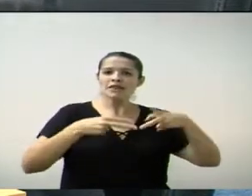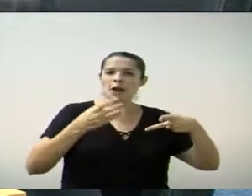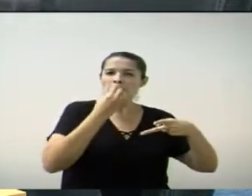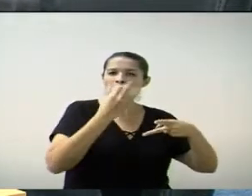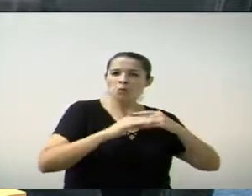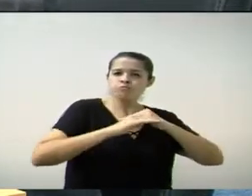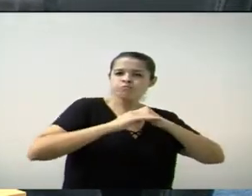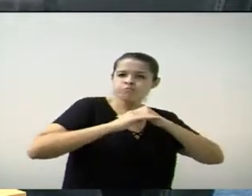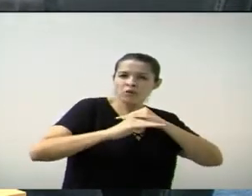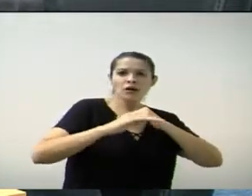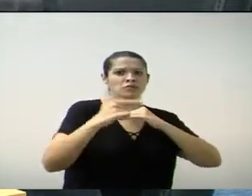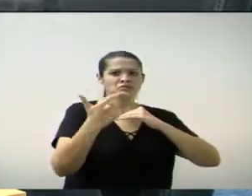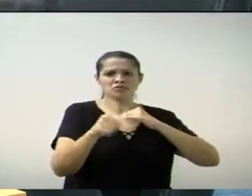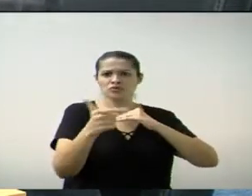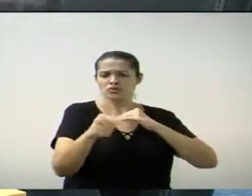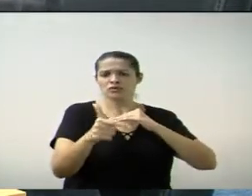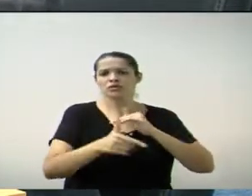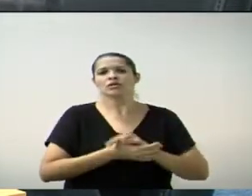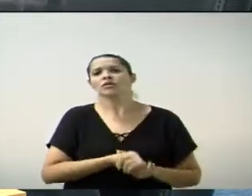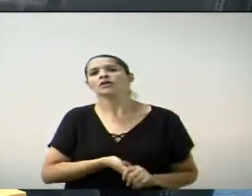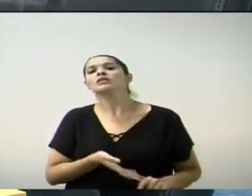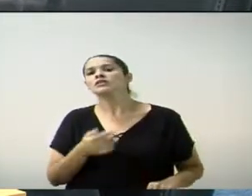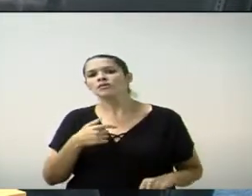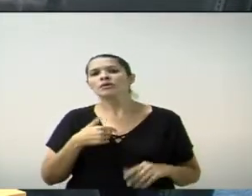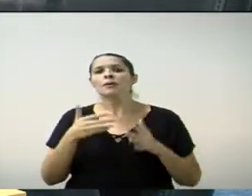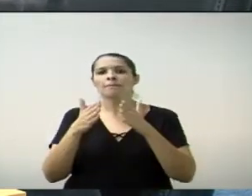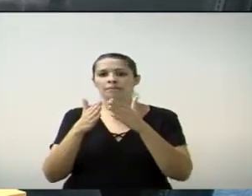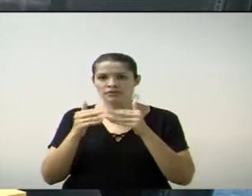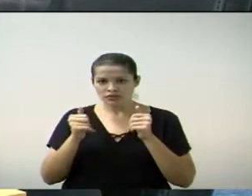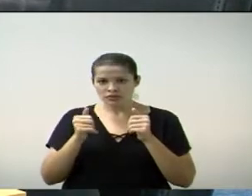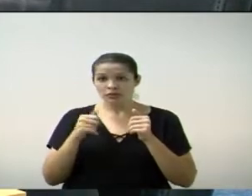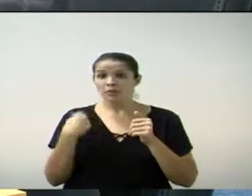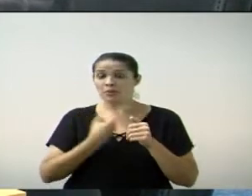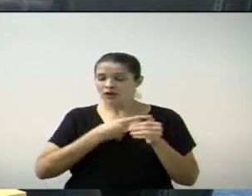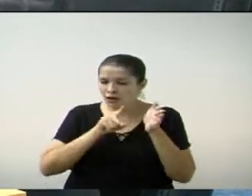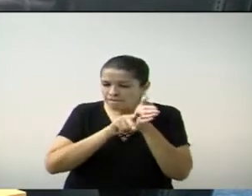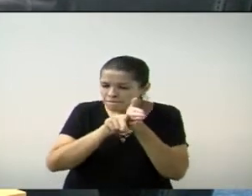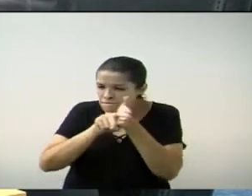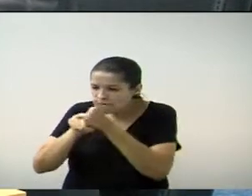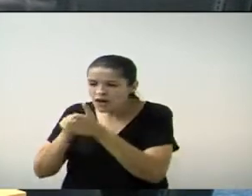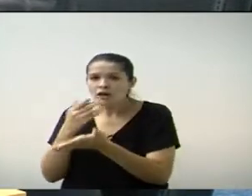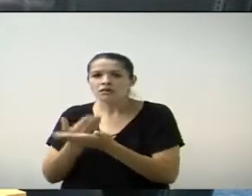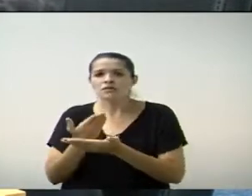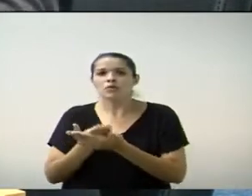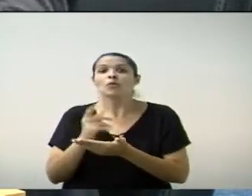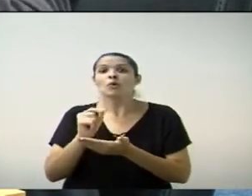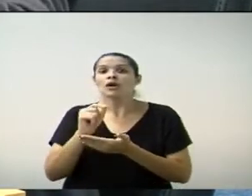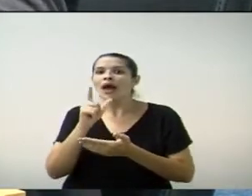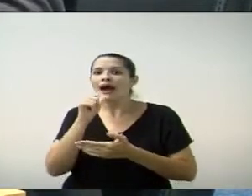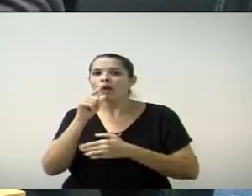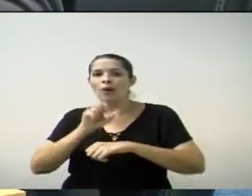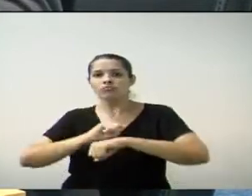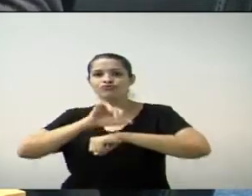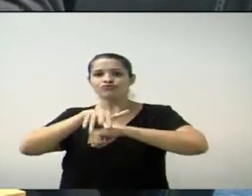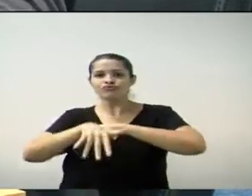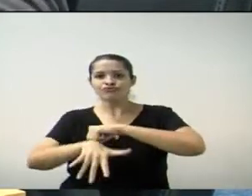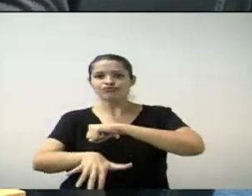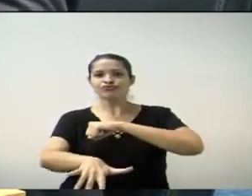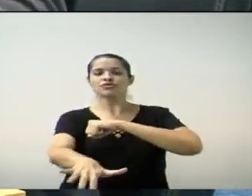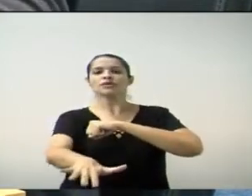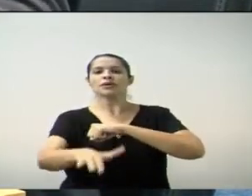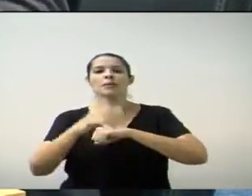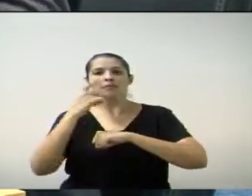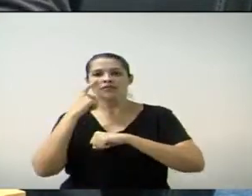Tanto é que eu estou pedindo um georreferenciamento, não só das nascentes do município, para a gente ter um estudo hidrológico que define realmente a